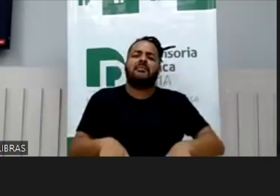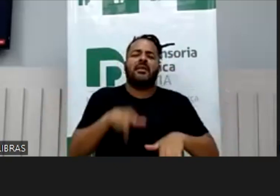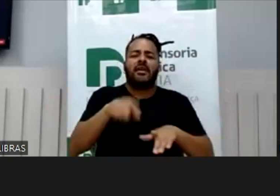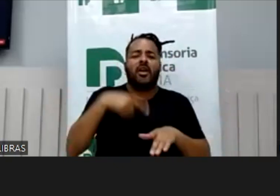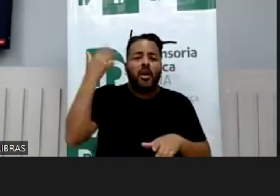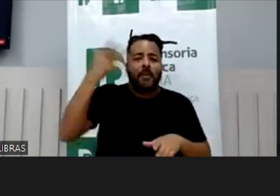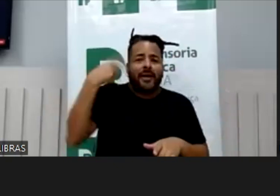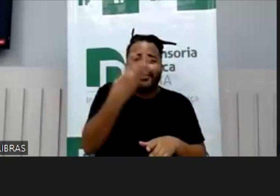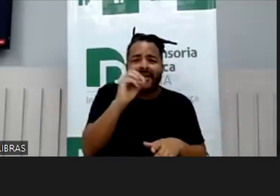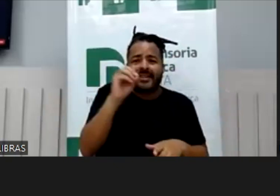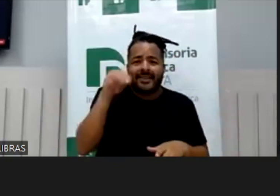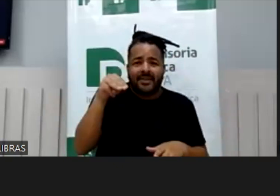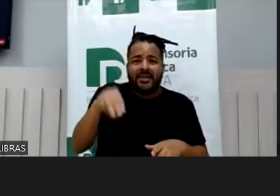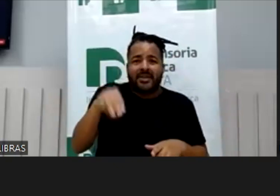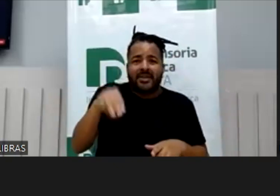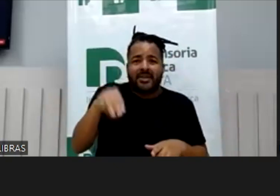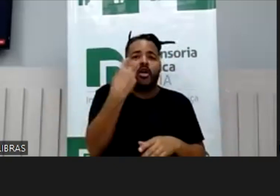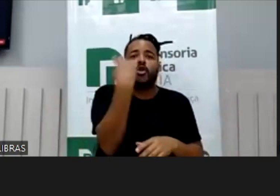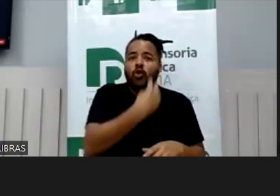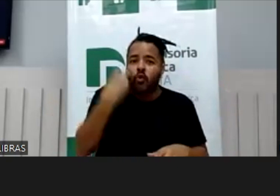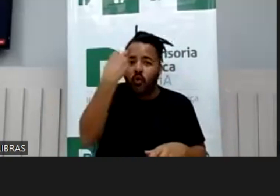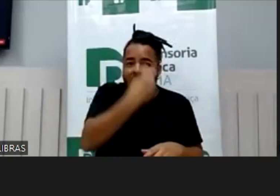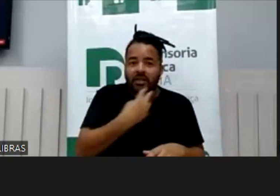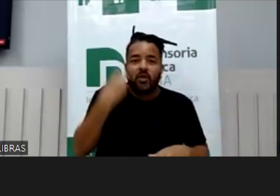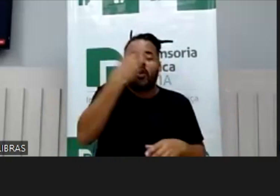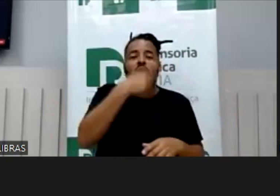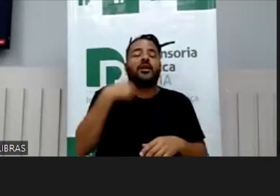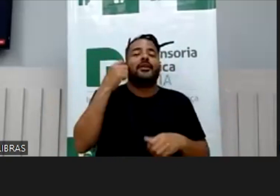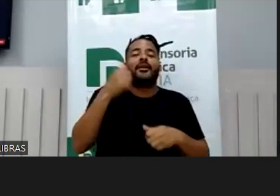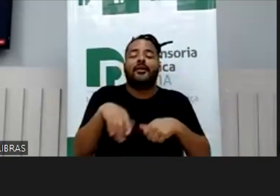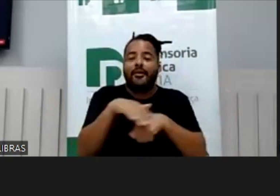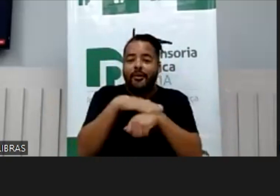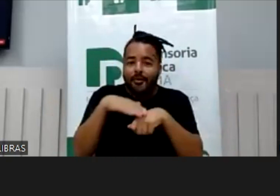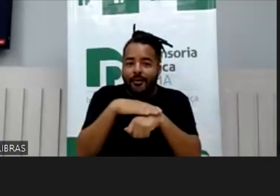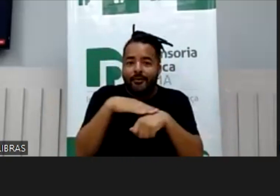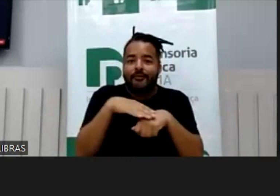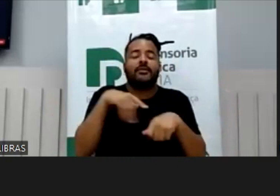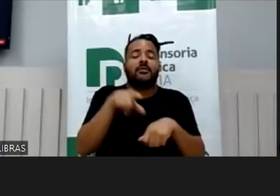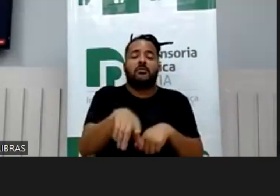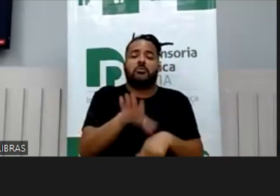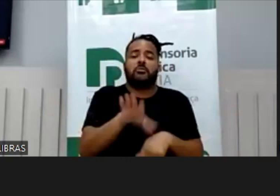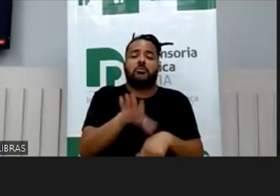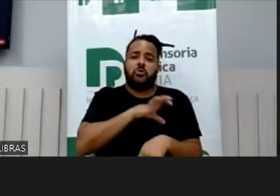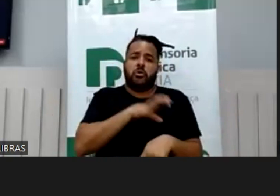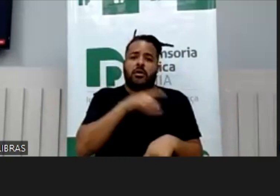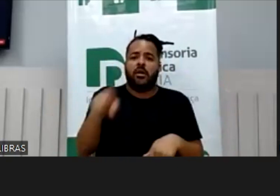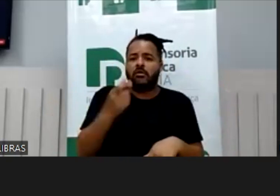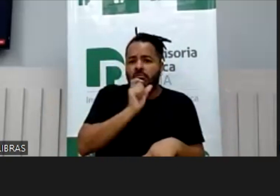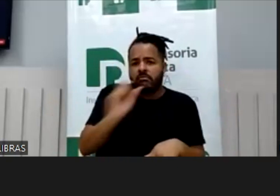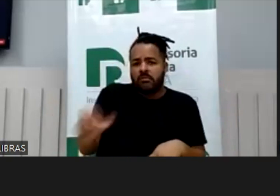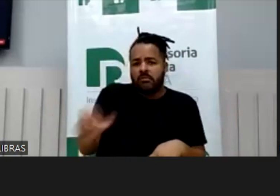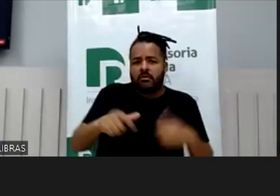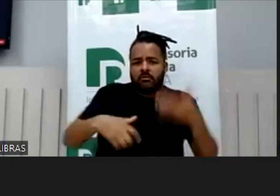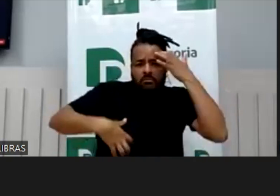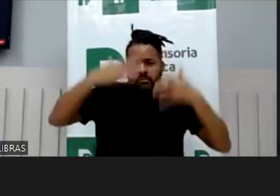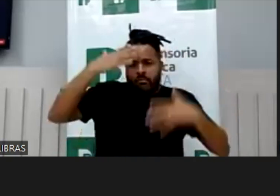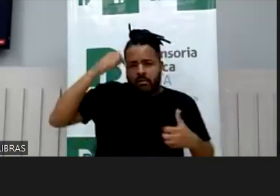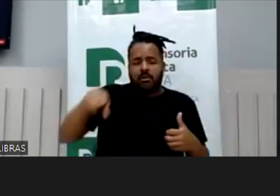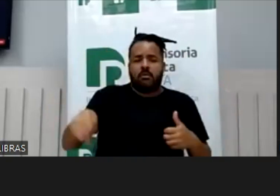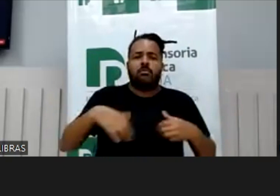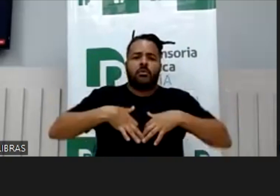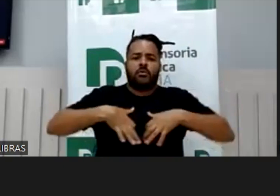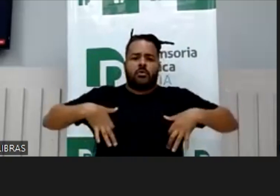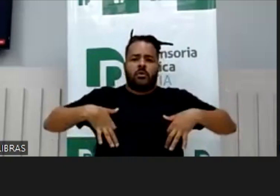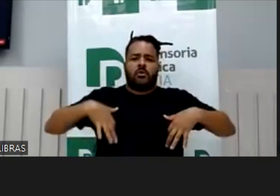meia hora, gente ficou acho que duas horas na escola, então, e conversando por quê? Porque um colega chamou o outro de macaco, porque o outro estava com a camisa de